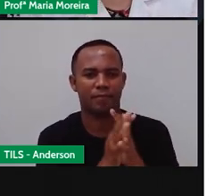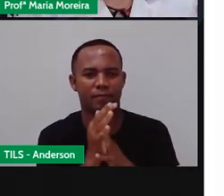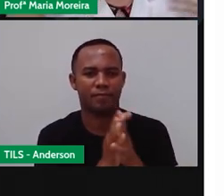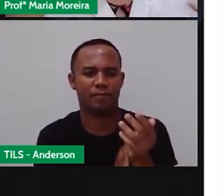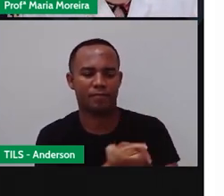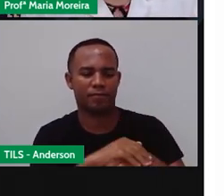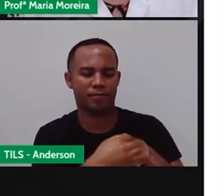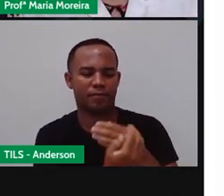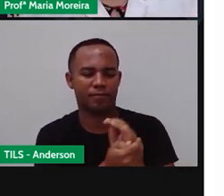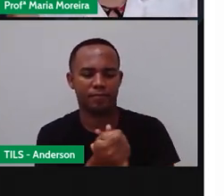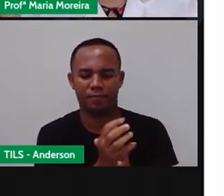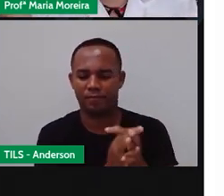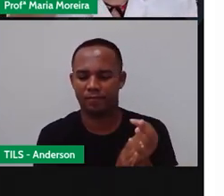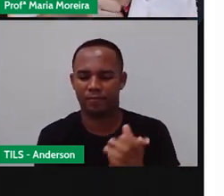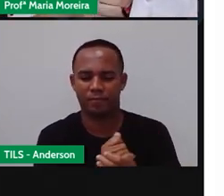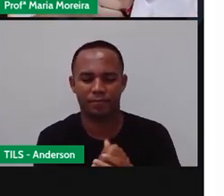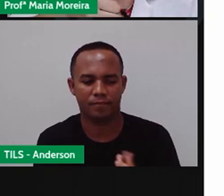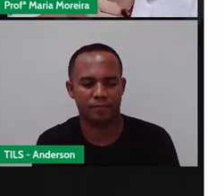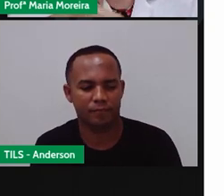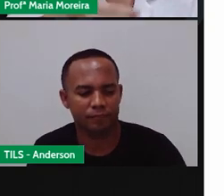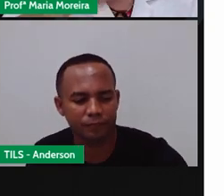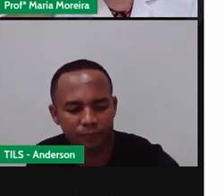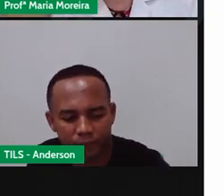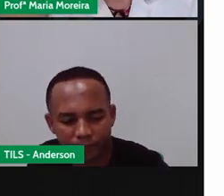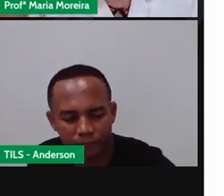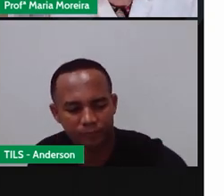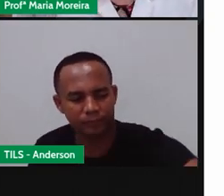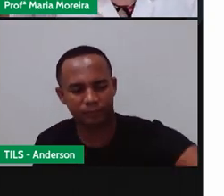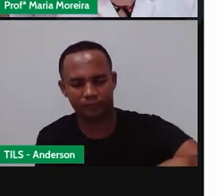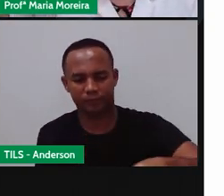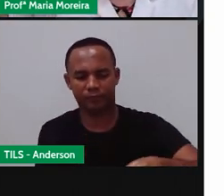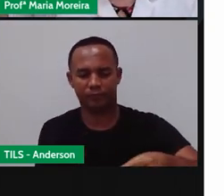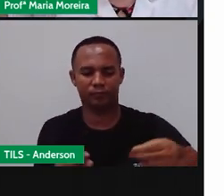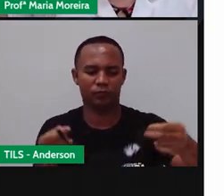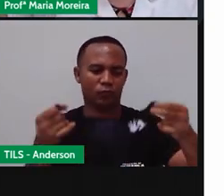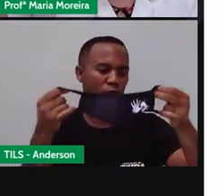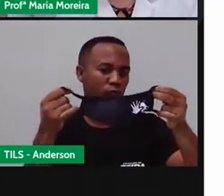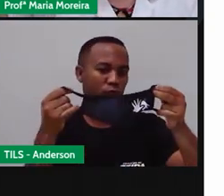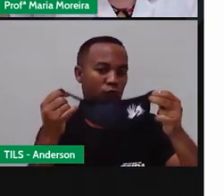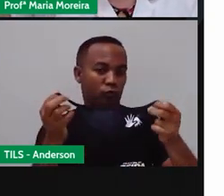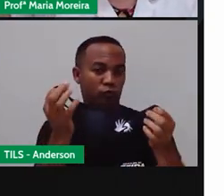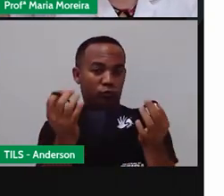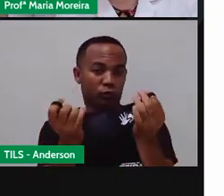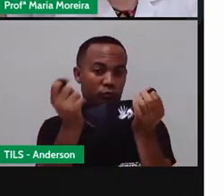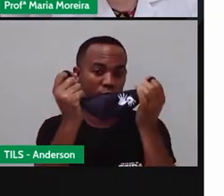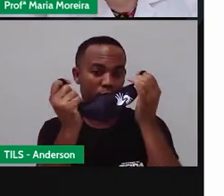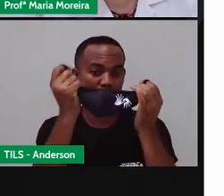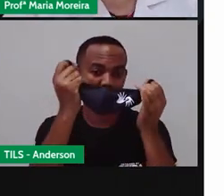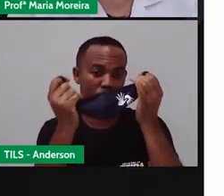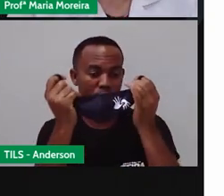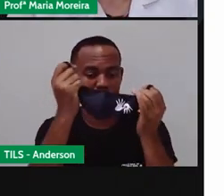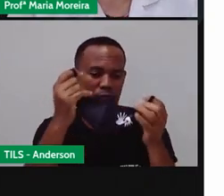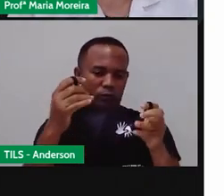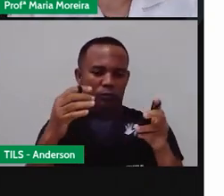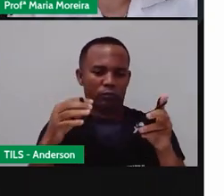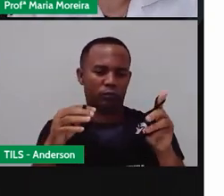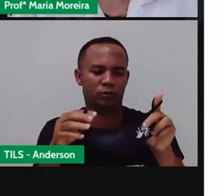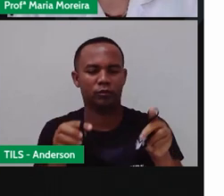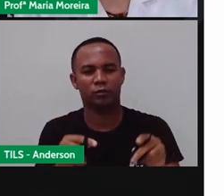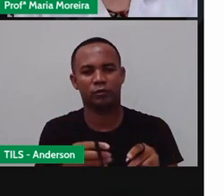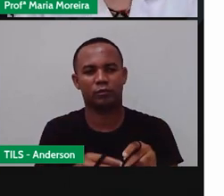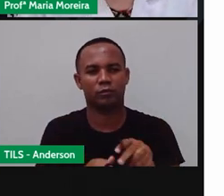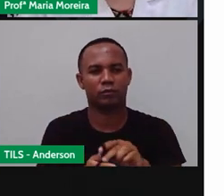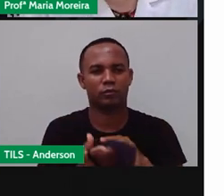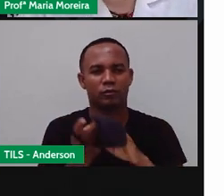das mãos. Usem máscara. Respeito e distanciamento social. E um beijo da Pramaria para vocês. E um beijo de Anderson, tá? Até